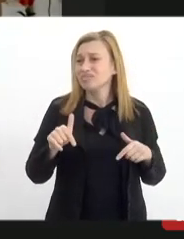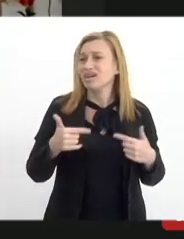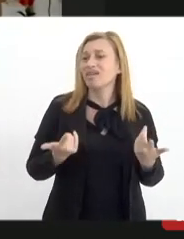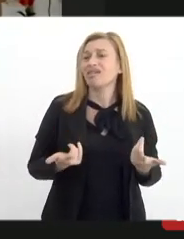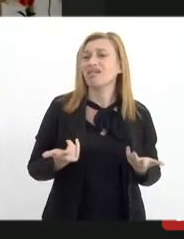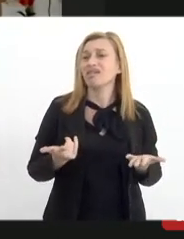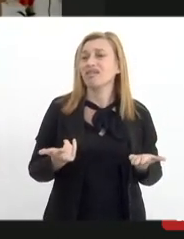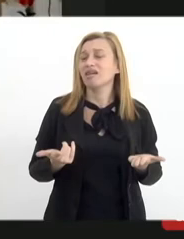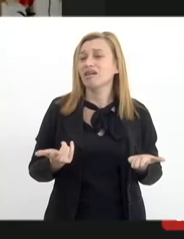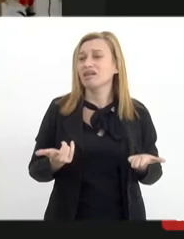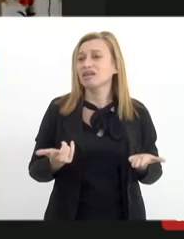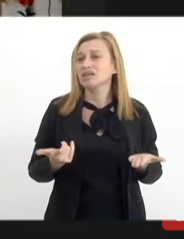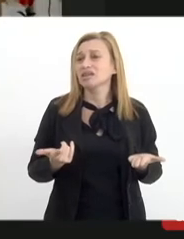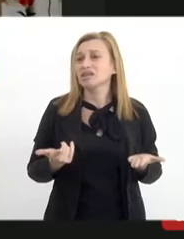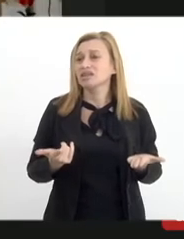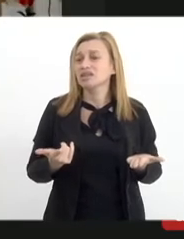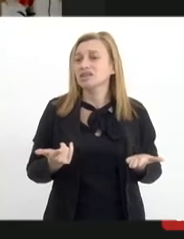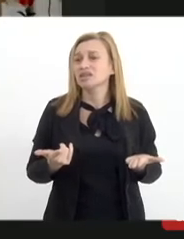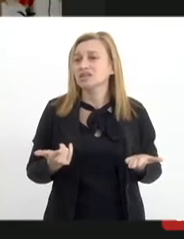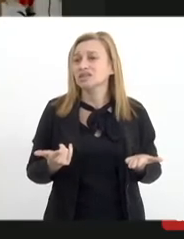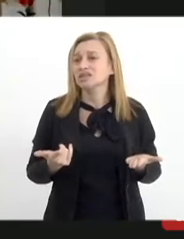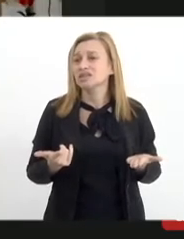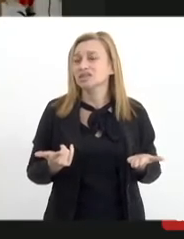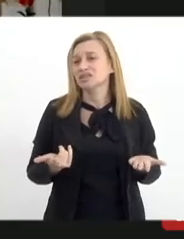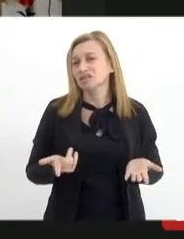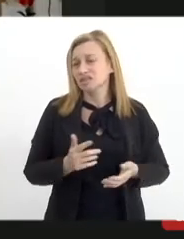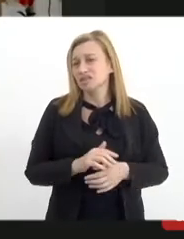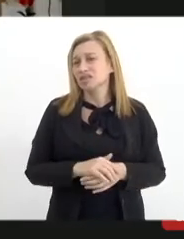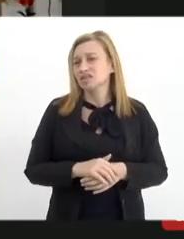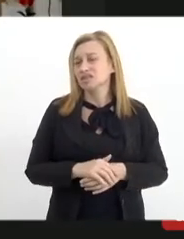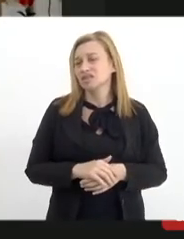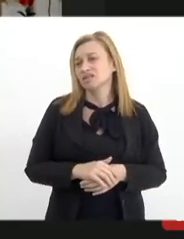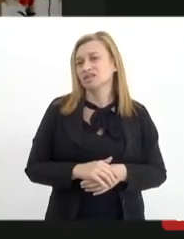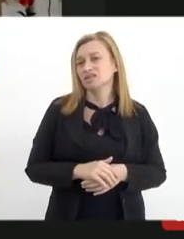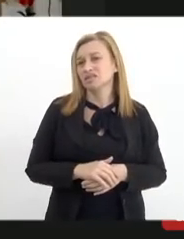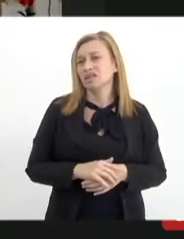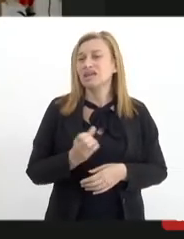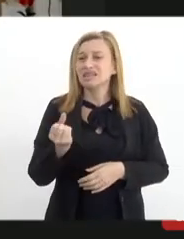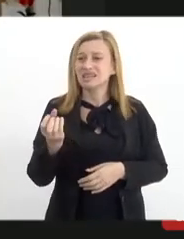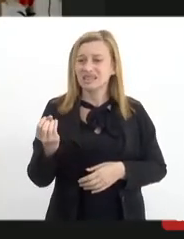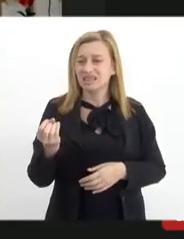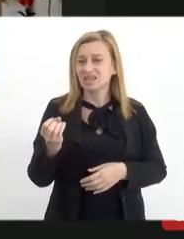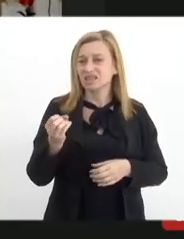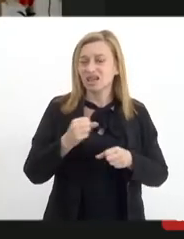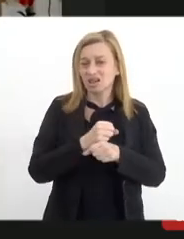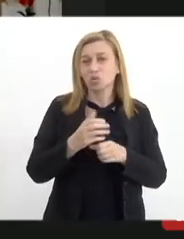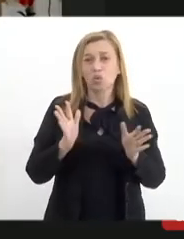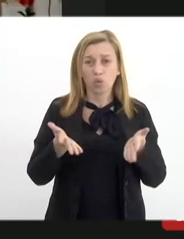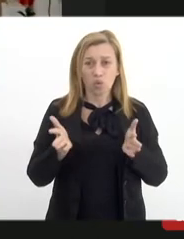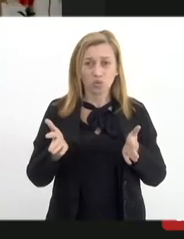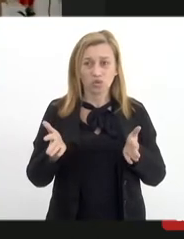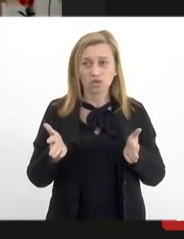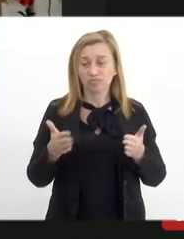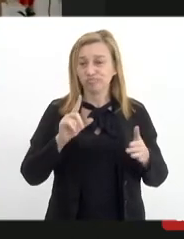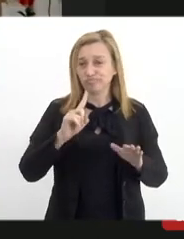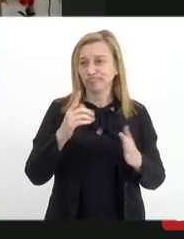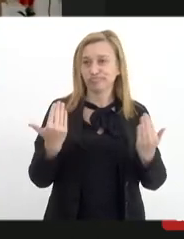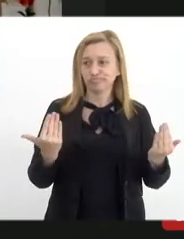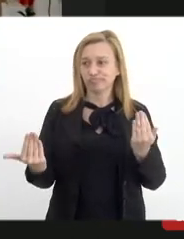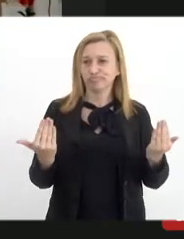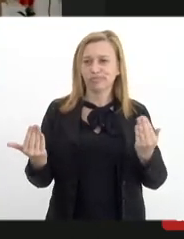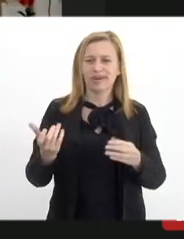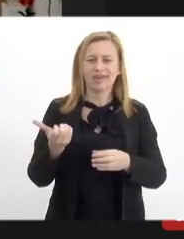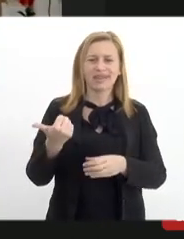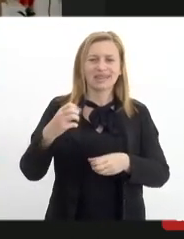digamos, cruzada de viver mais. Hoje, 60 anos, hoje, não é comparado a 10